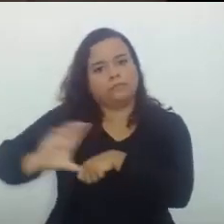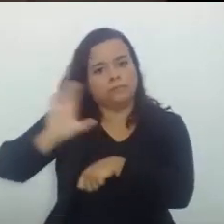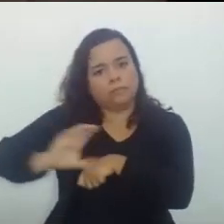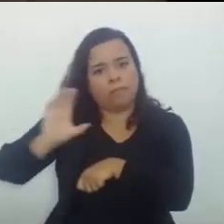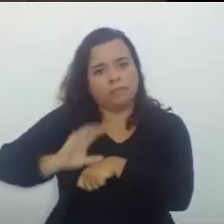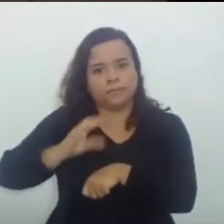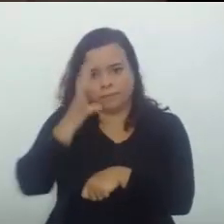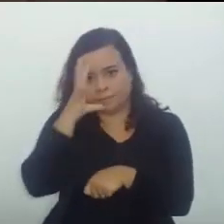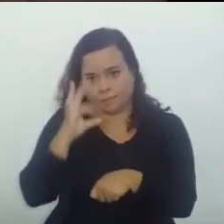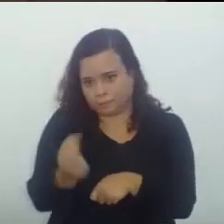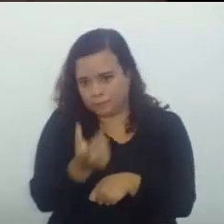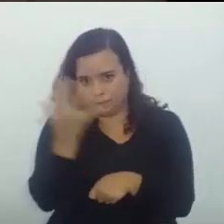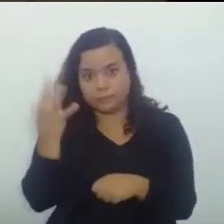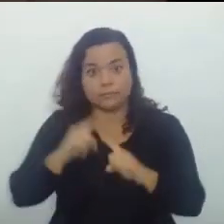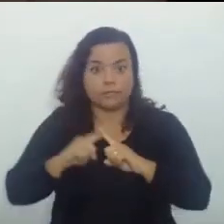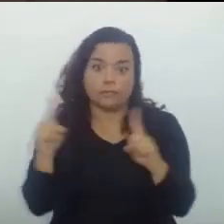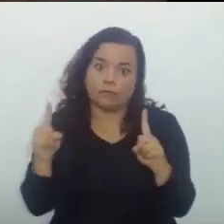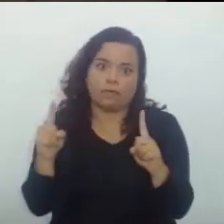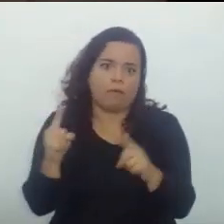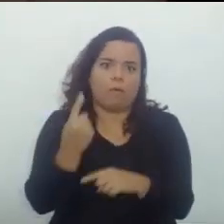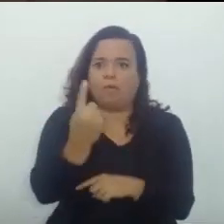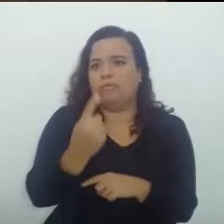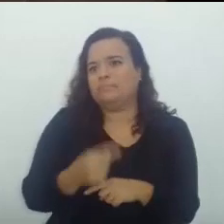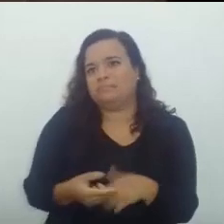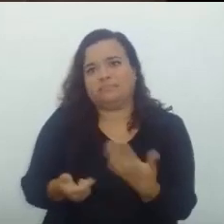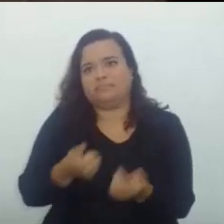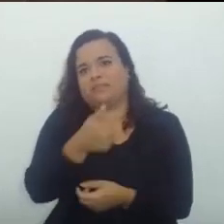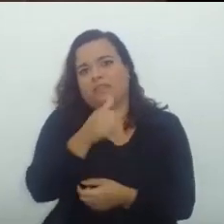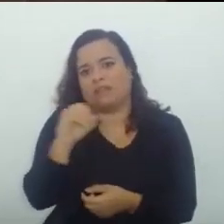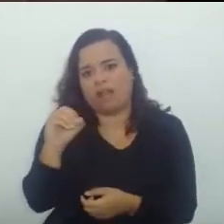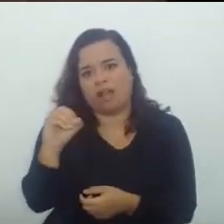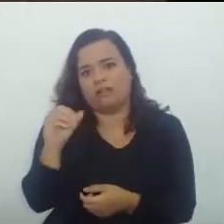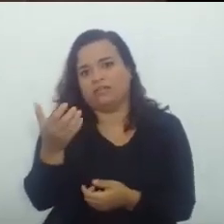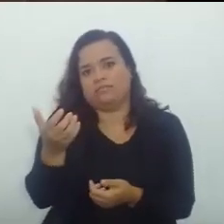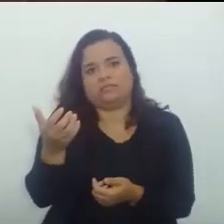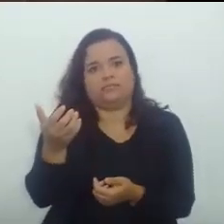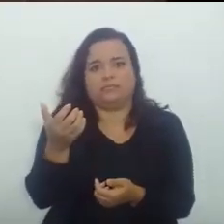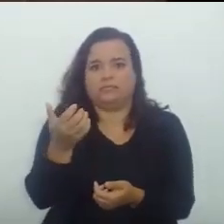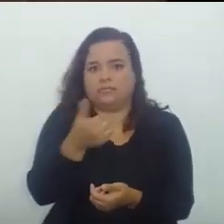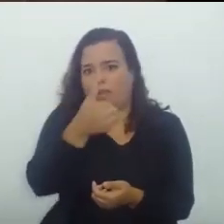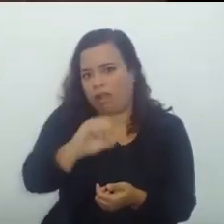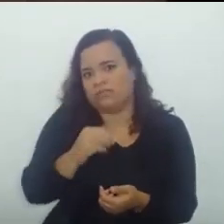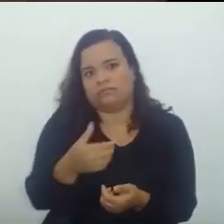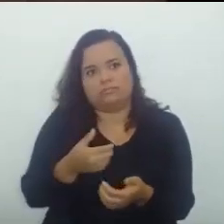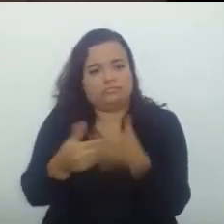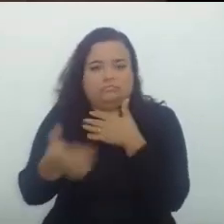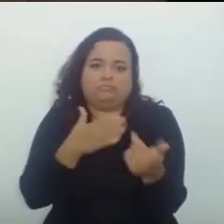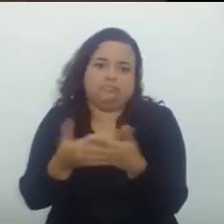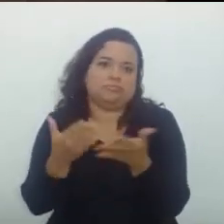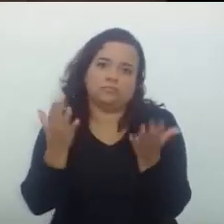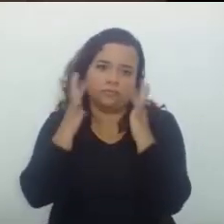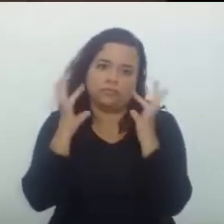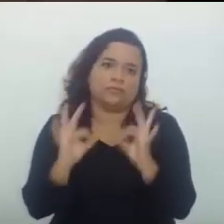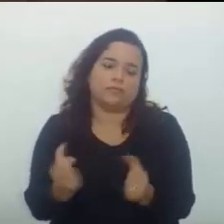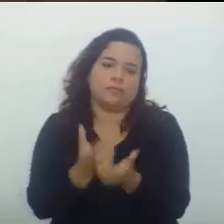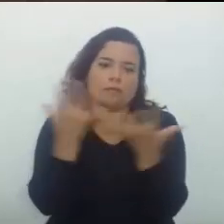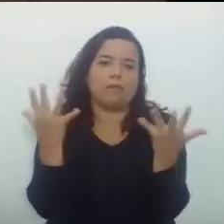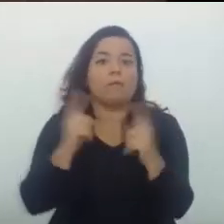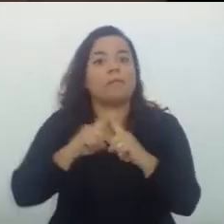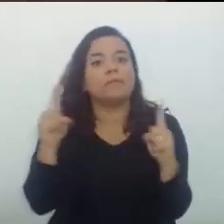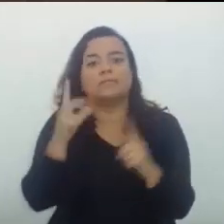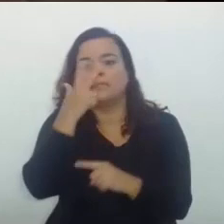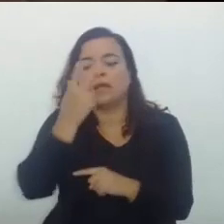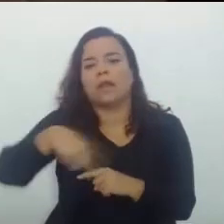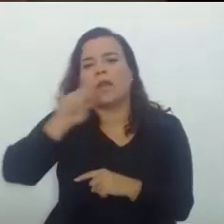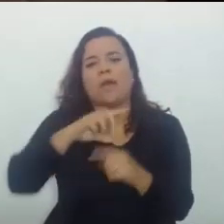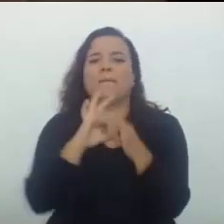forma Um ou Dezenas Ou quantos forem Me parece que eles Nós iríamos Permitir que eles Ocupassem